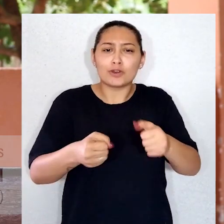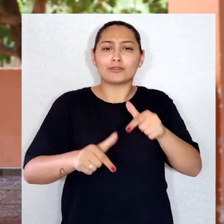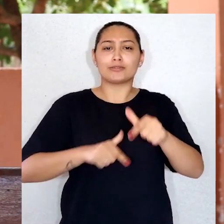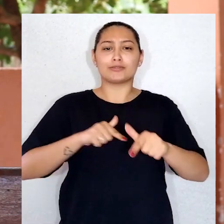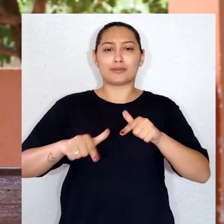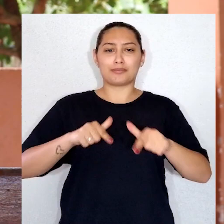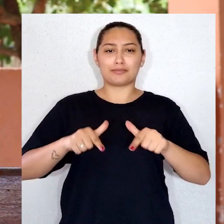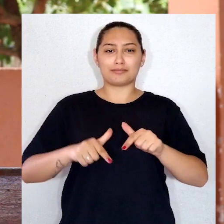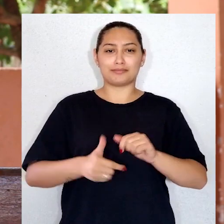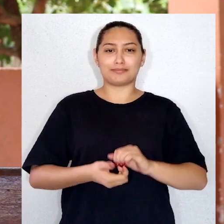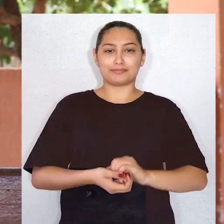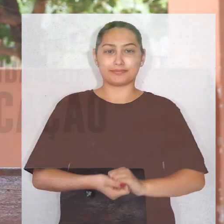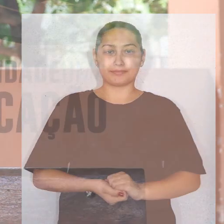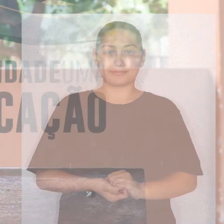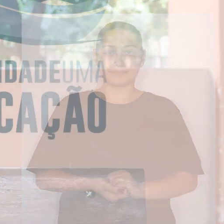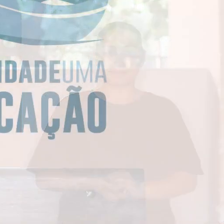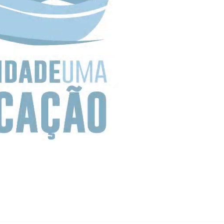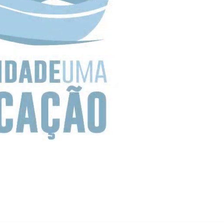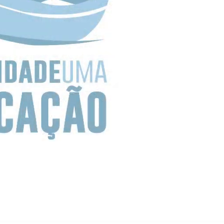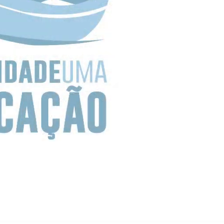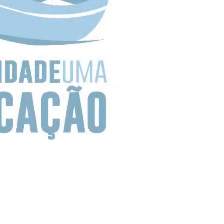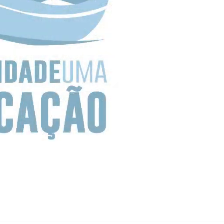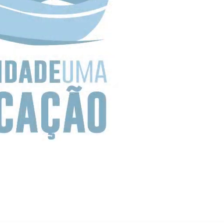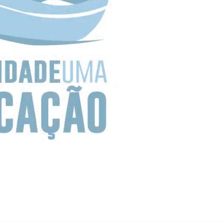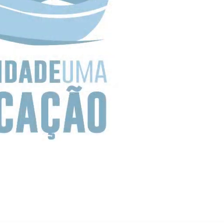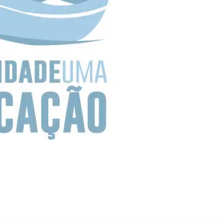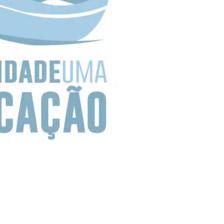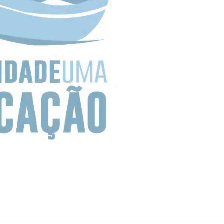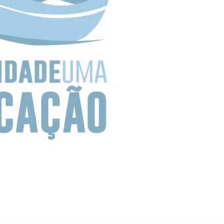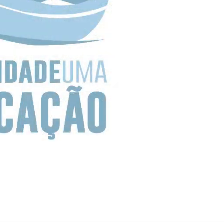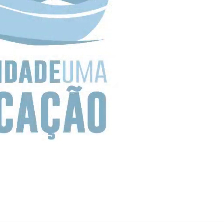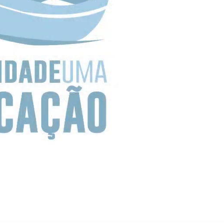trabalho com prazer. Música